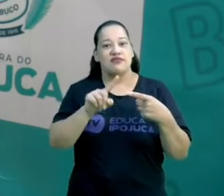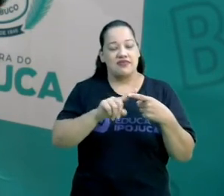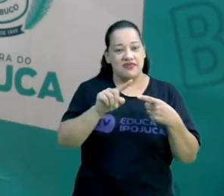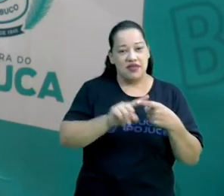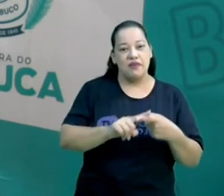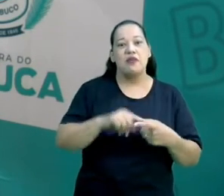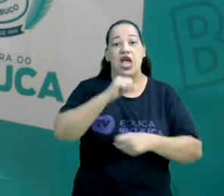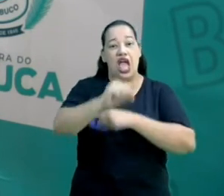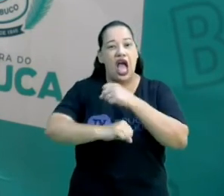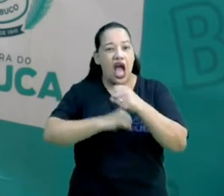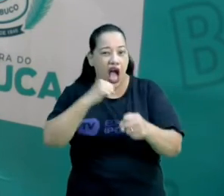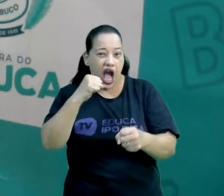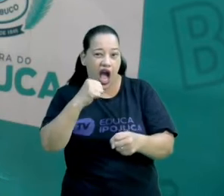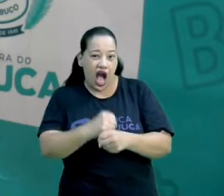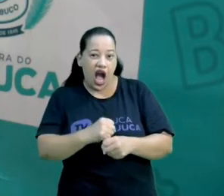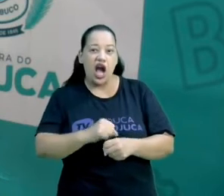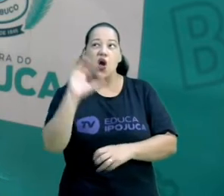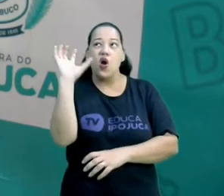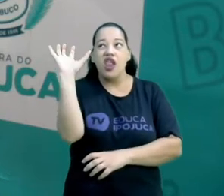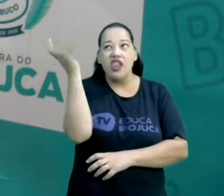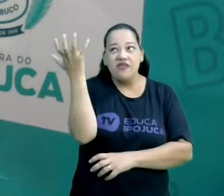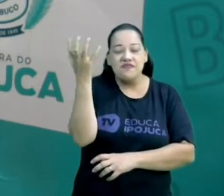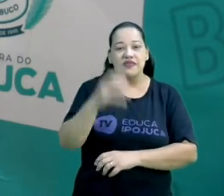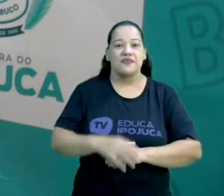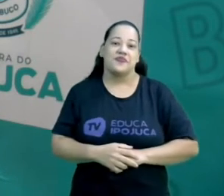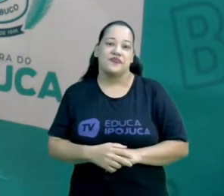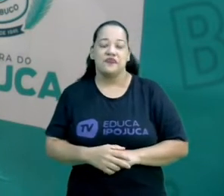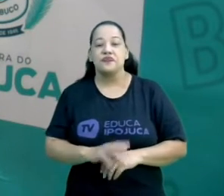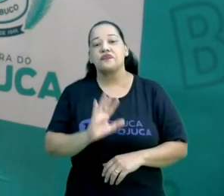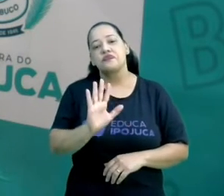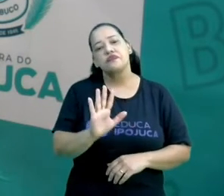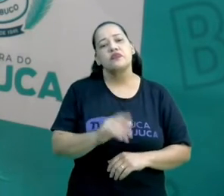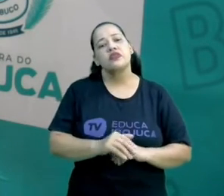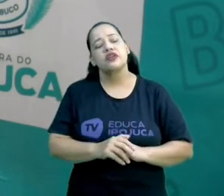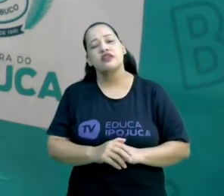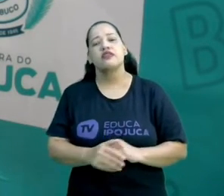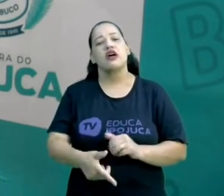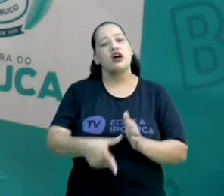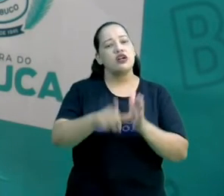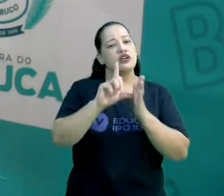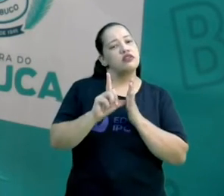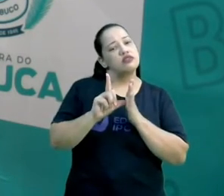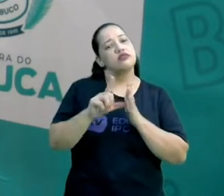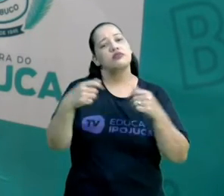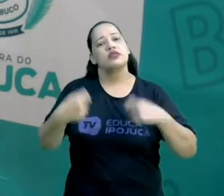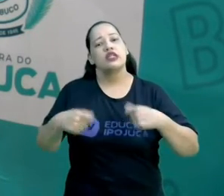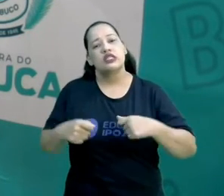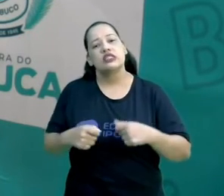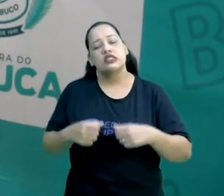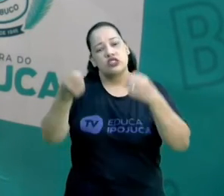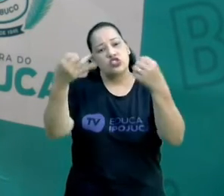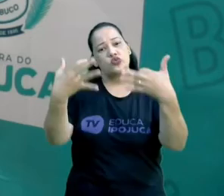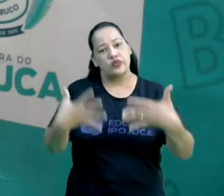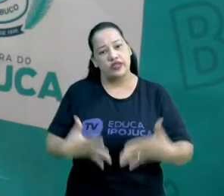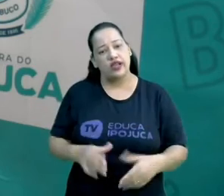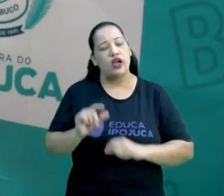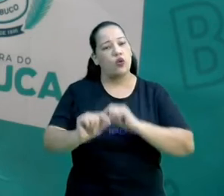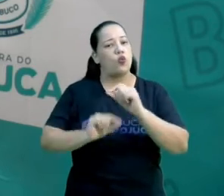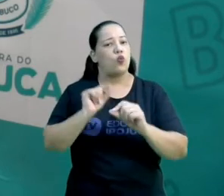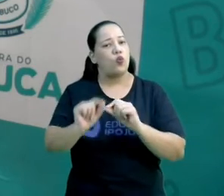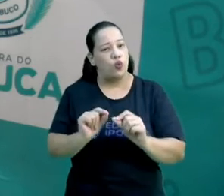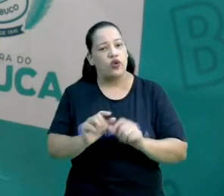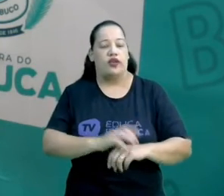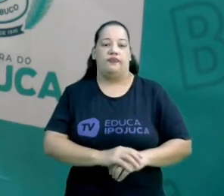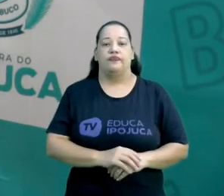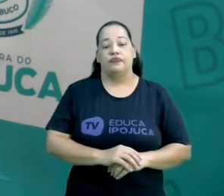o que é que uma coisa está relacionada à outra. Então, primeiramente, gente tem que entender alguns pontos. Quais são os movimentos da